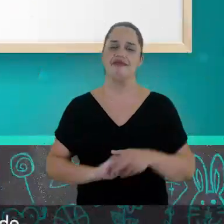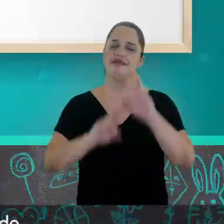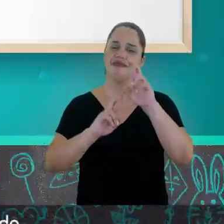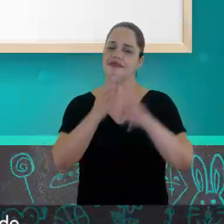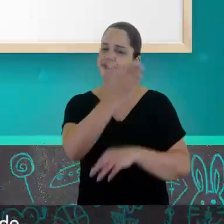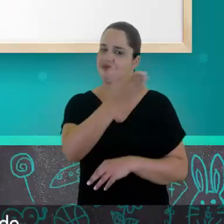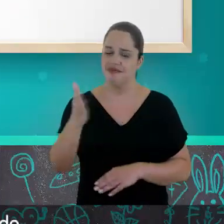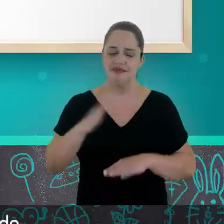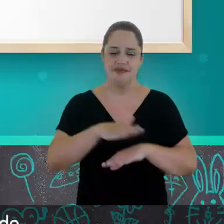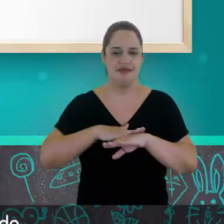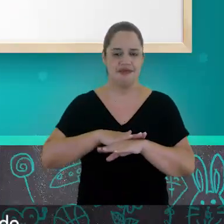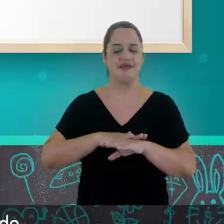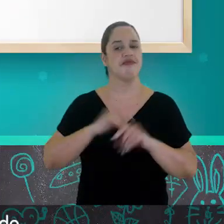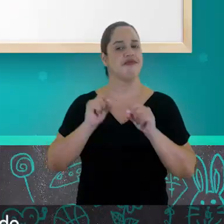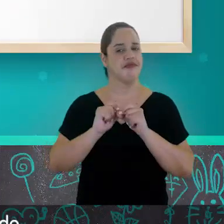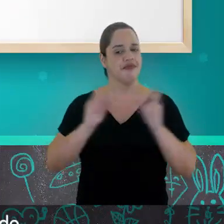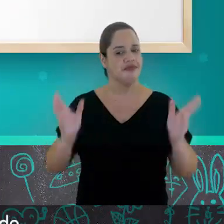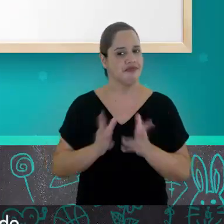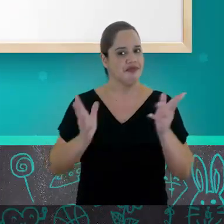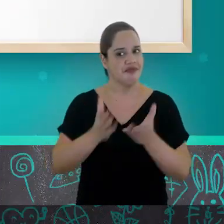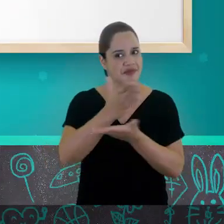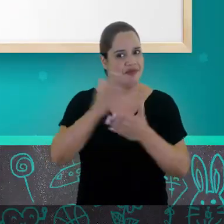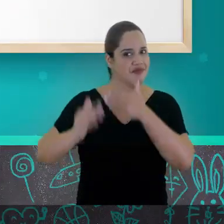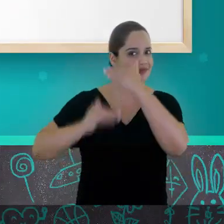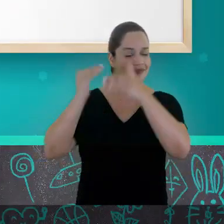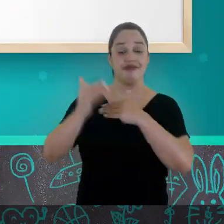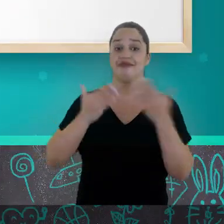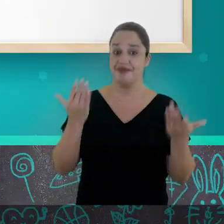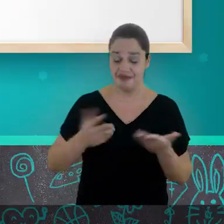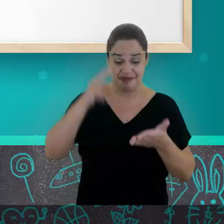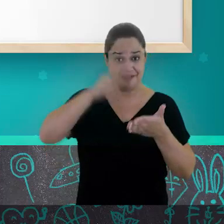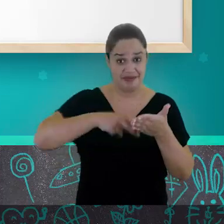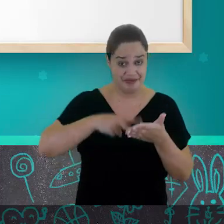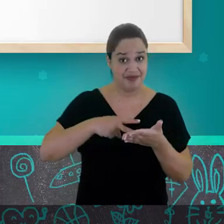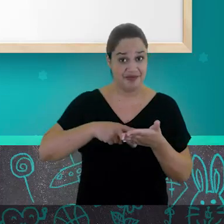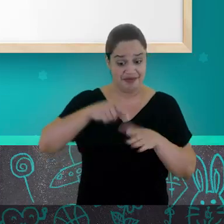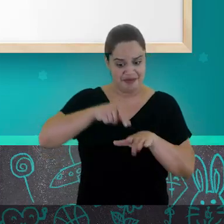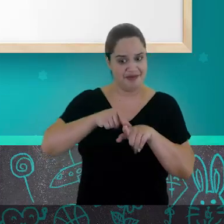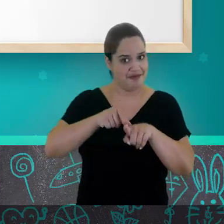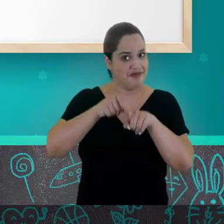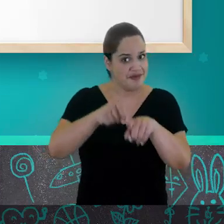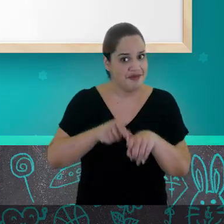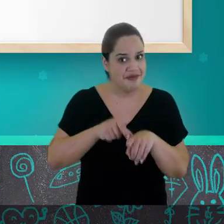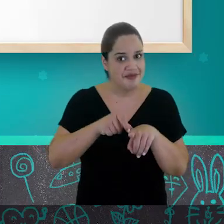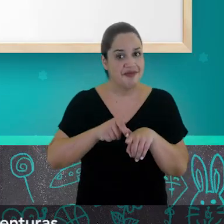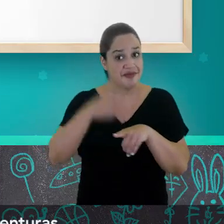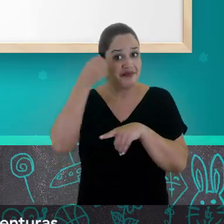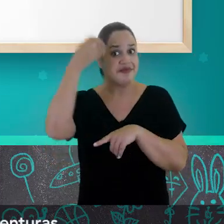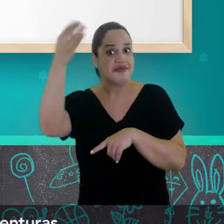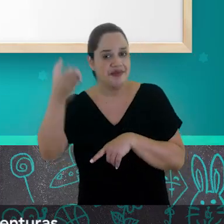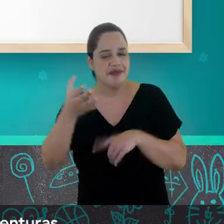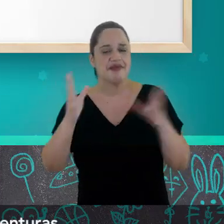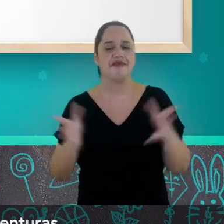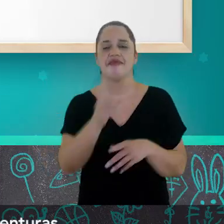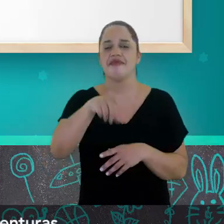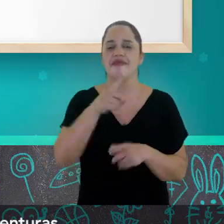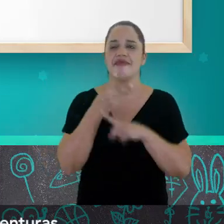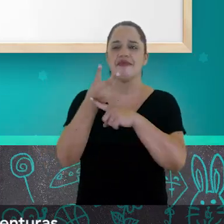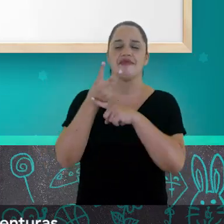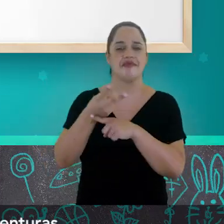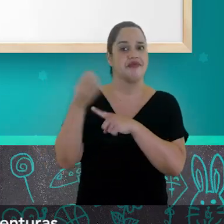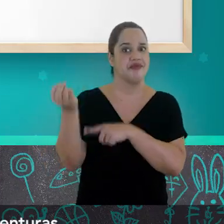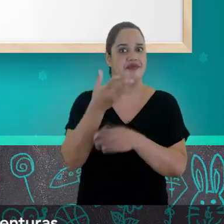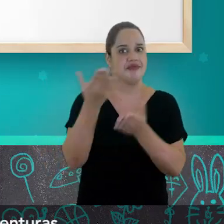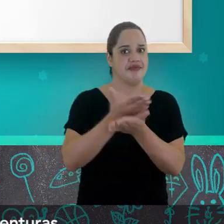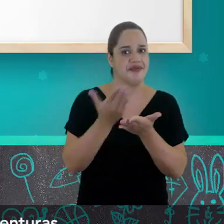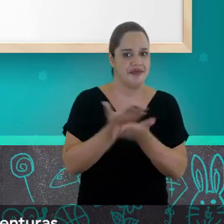Espero que nossa conversa tenha enriquecido a aventura que é ler Vai Viajar Caracol e inspirado você a buscar